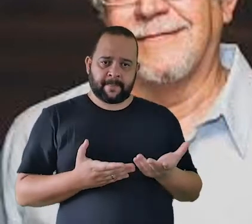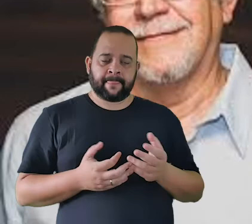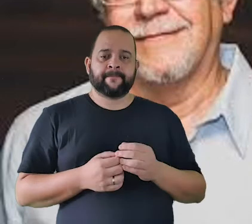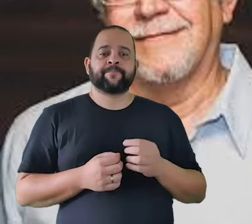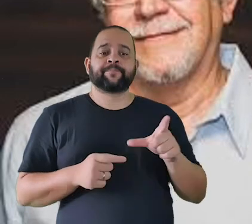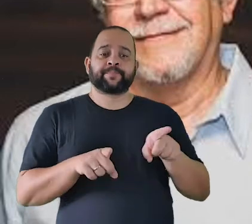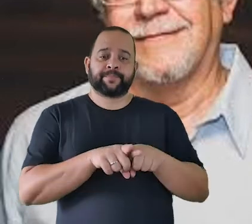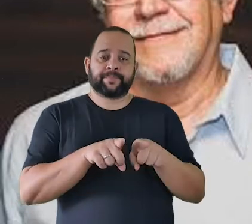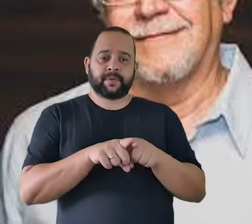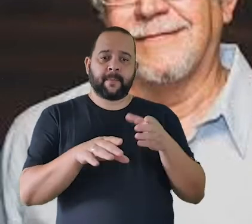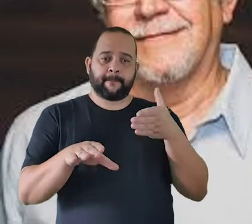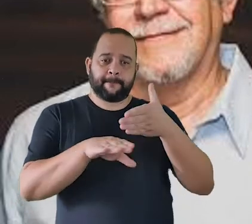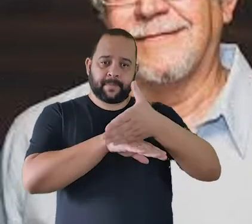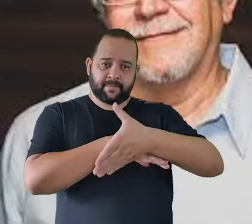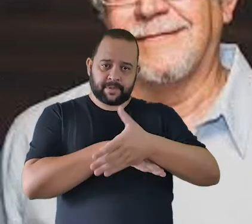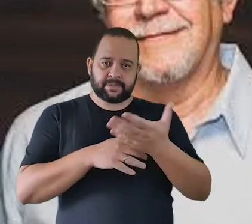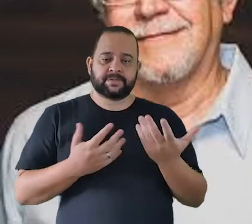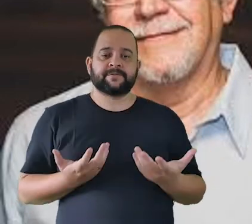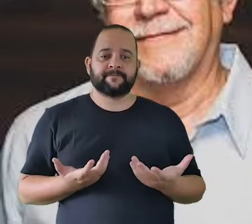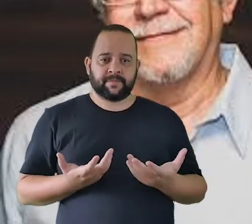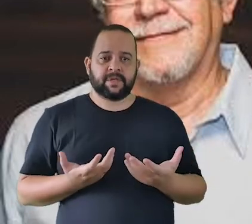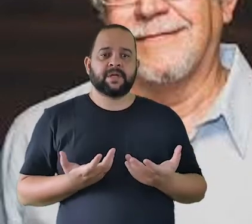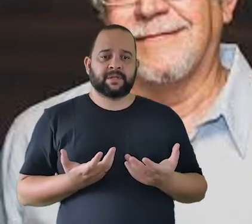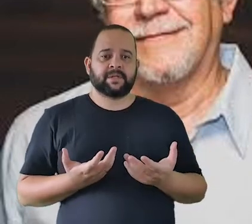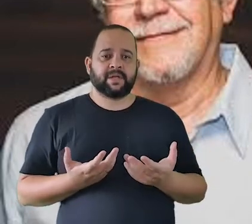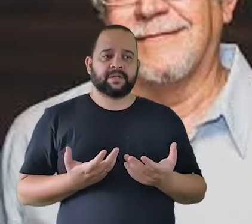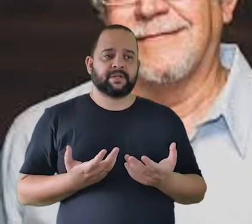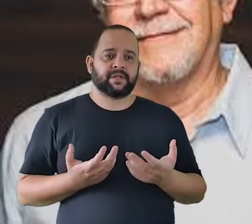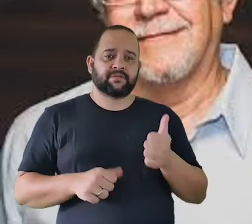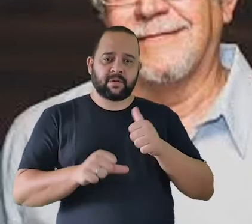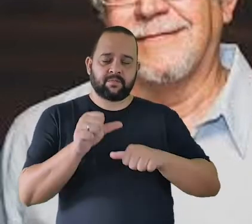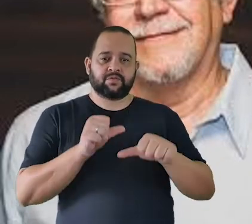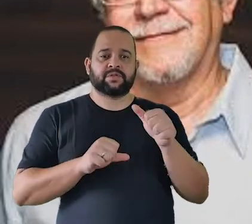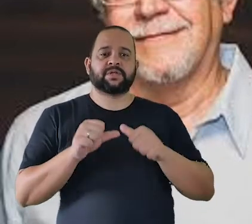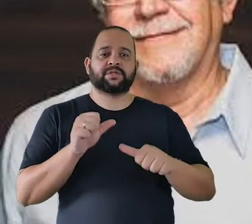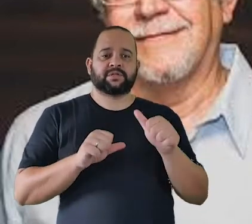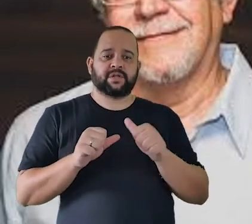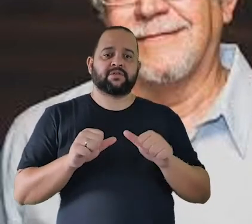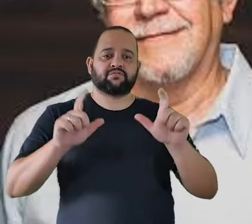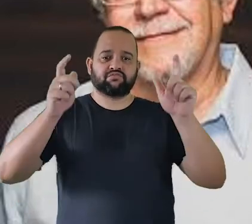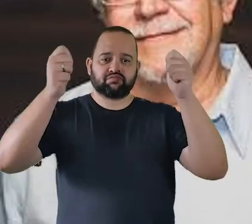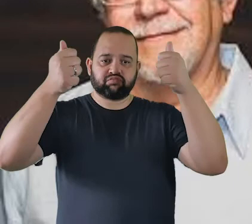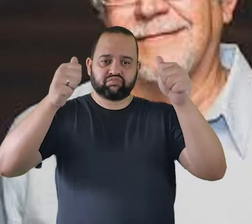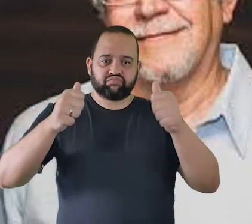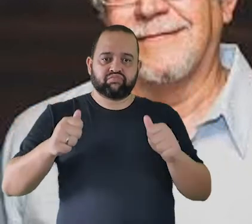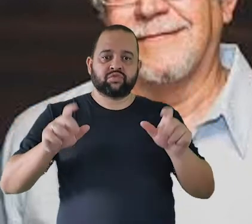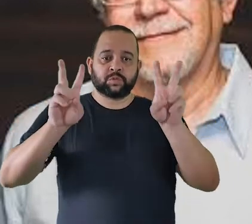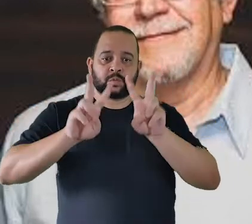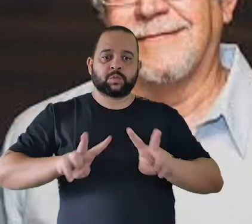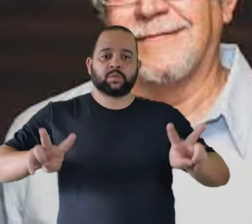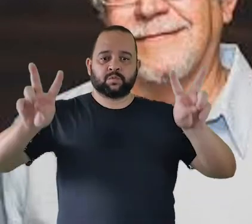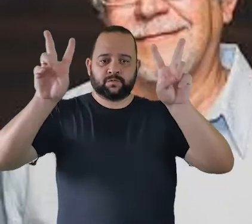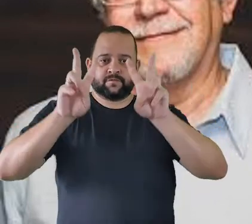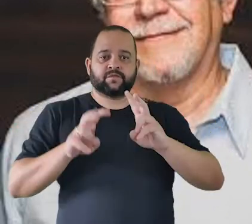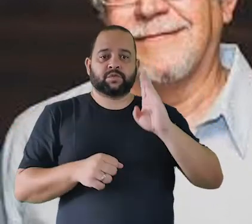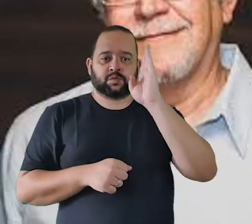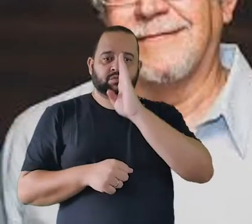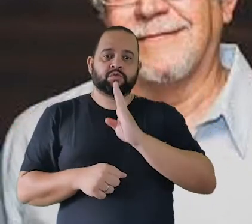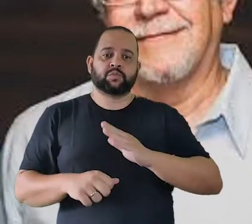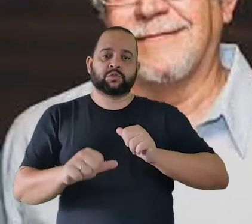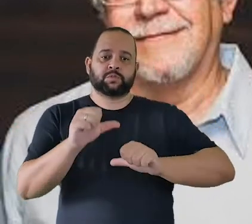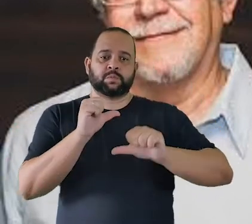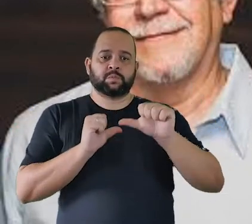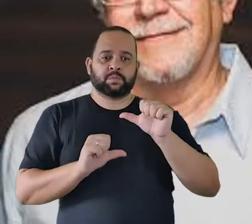participa dessa cena brasileira do audiovisual e é gozado a gente perceber que a gente tem